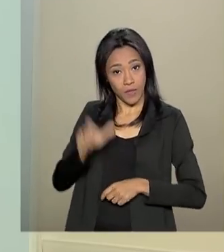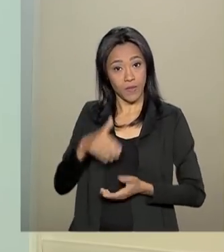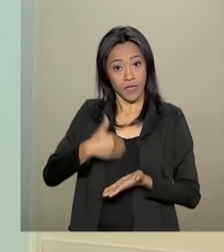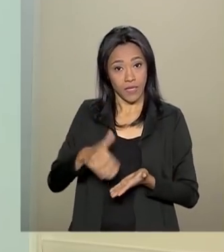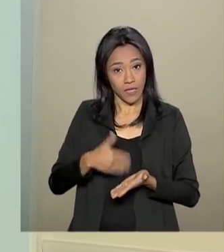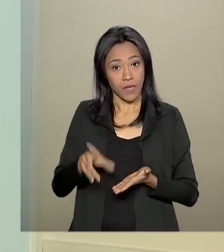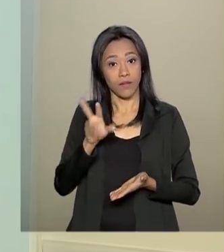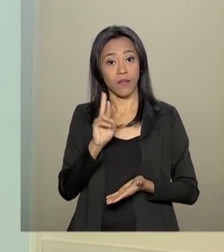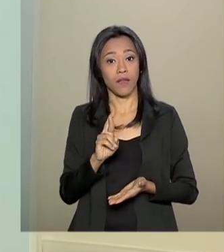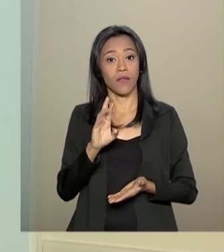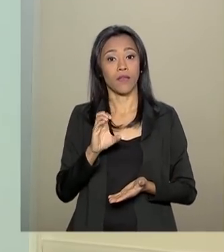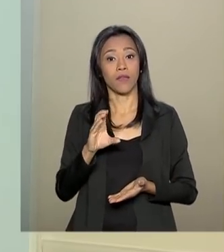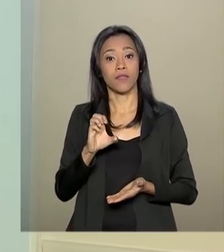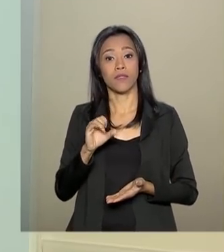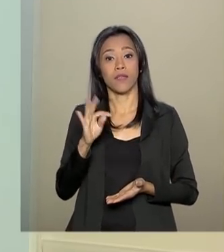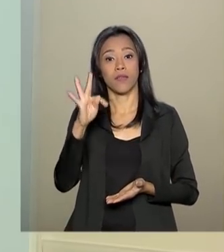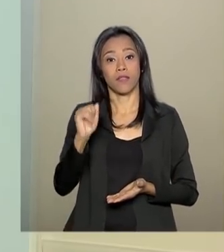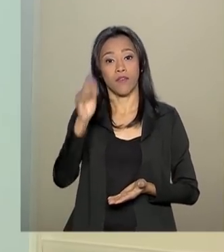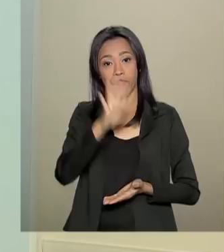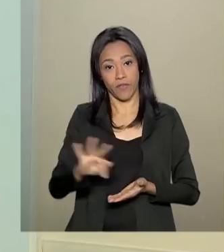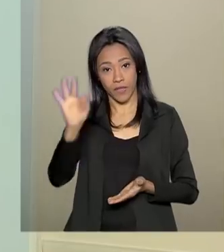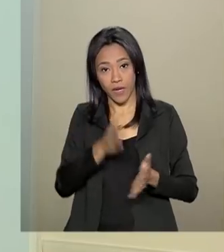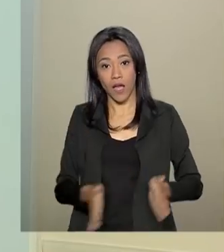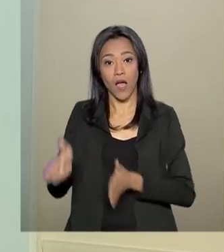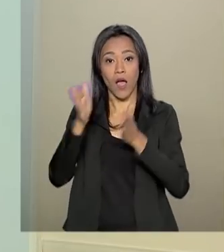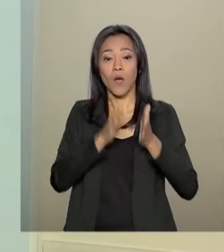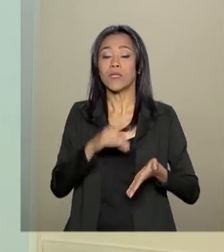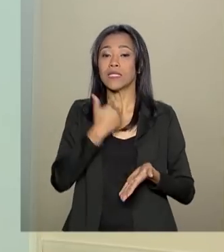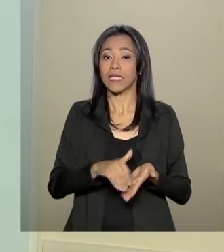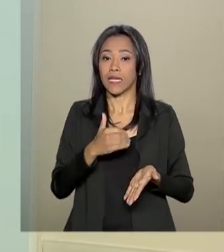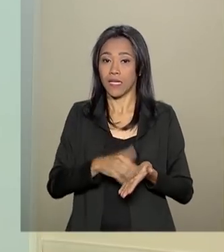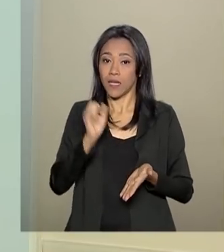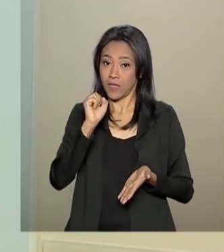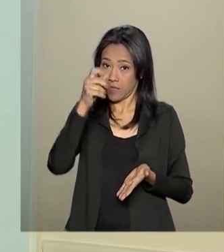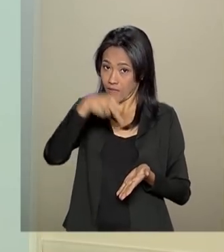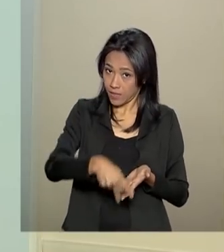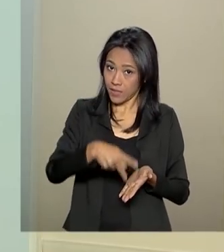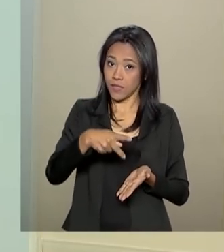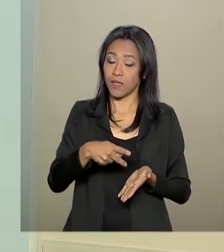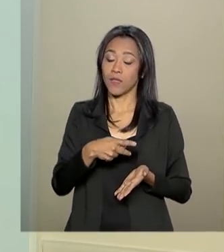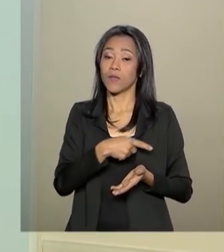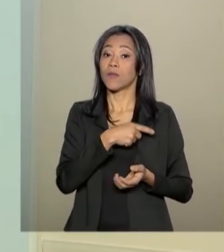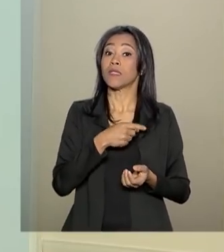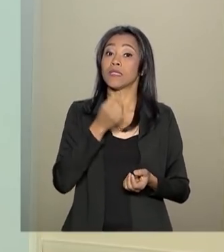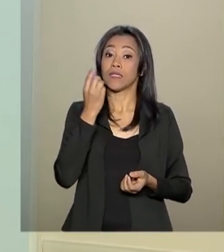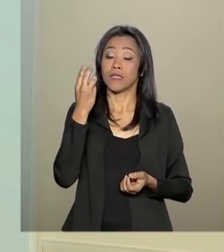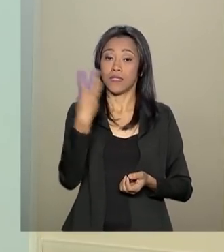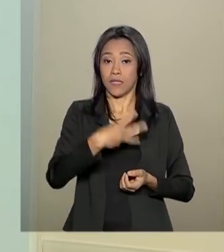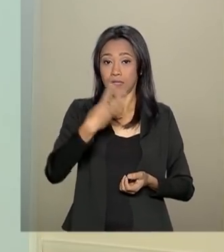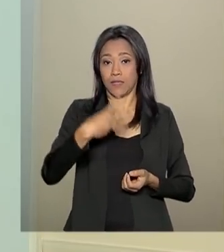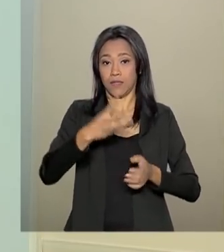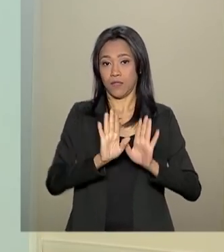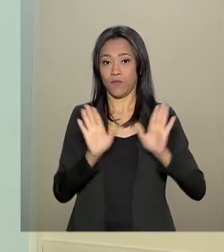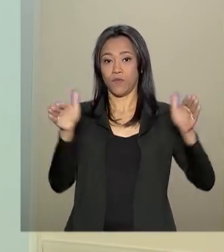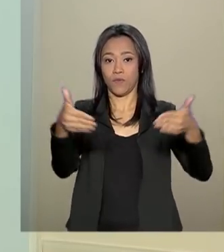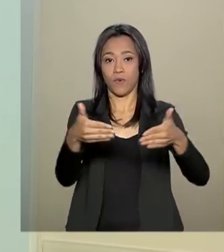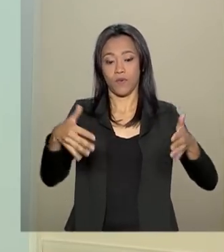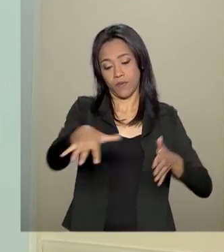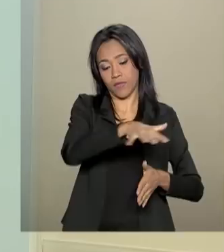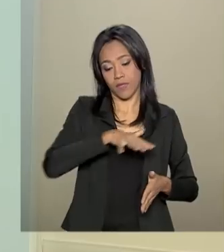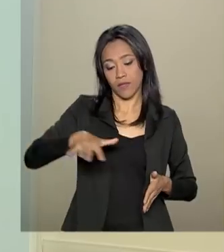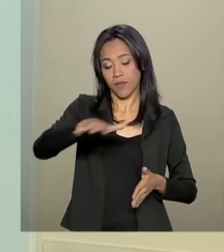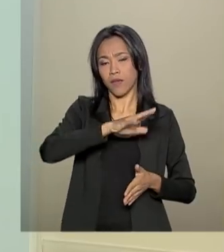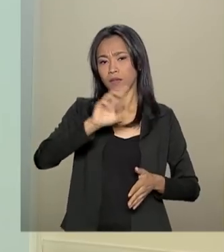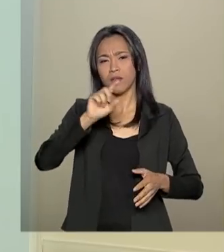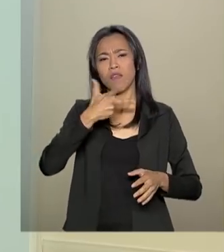Federal, e Leandro Rolim, secretário da Previdência. O terceiro fórum nacional do setor de serviços é